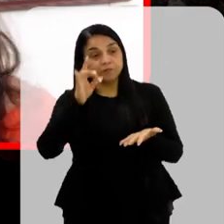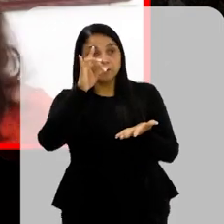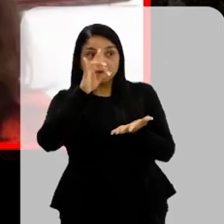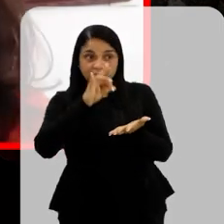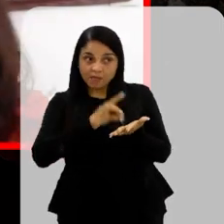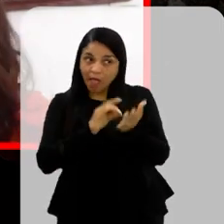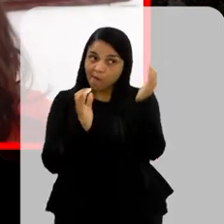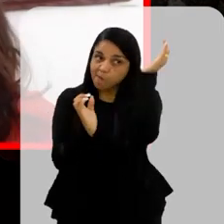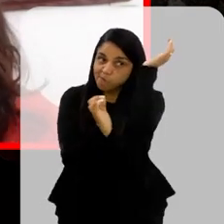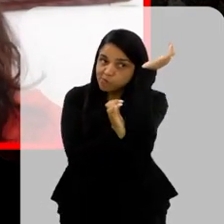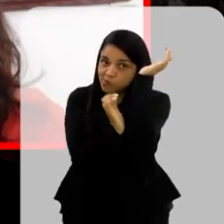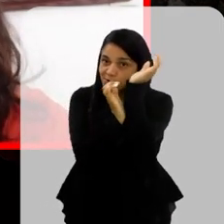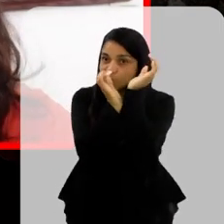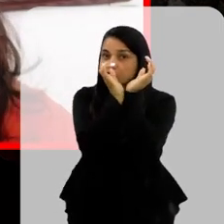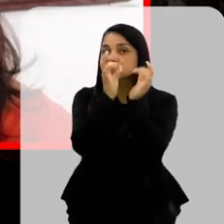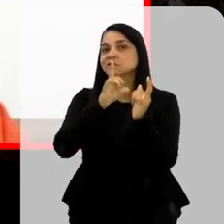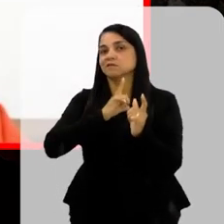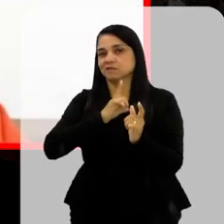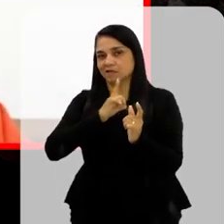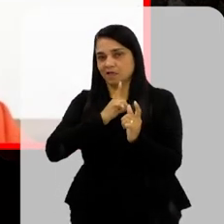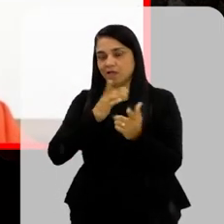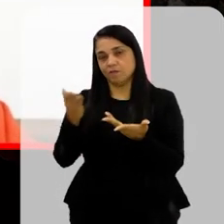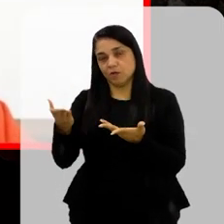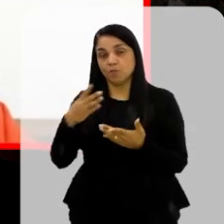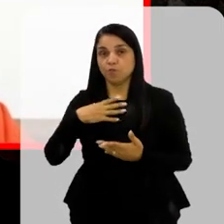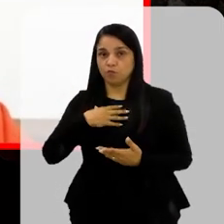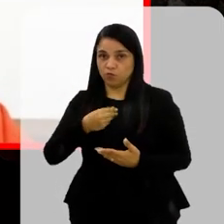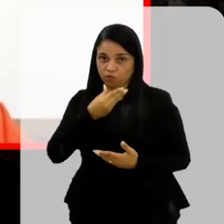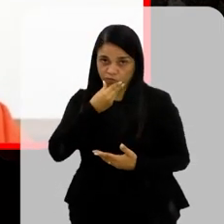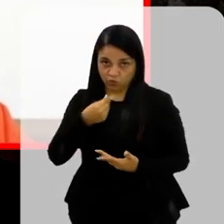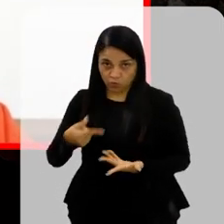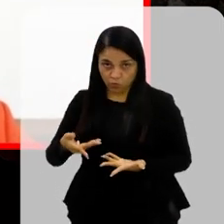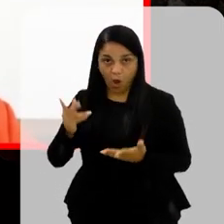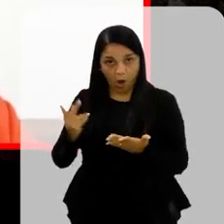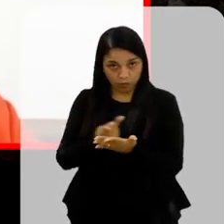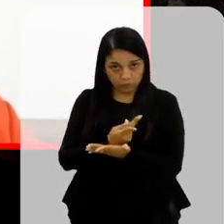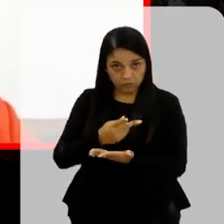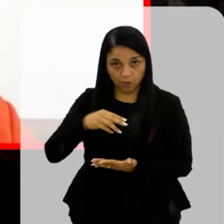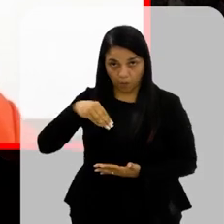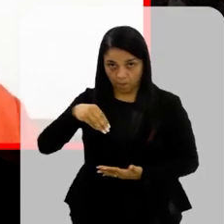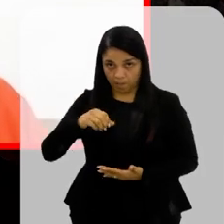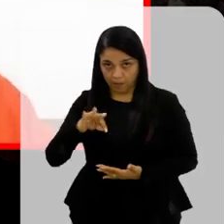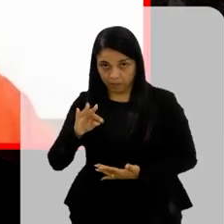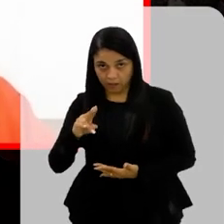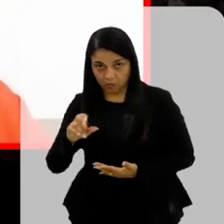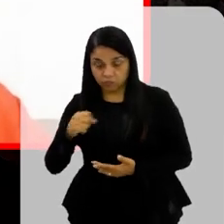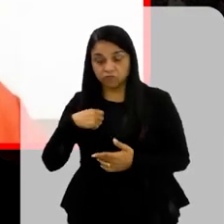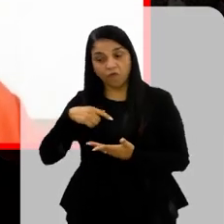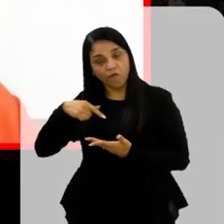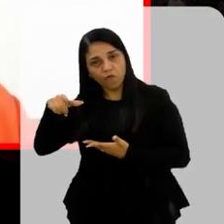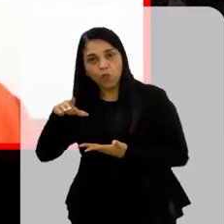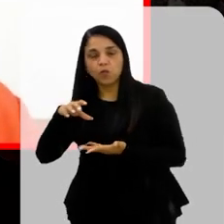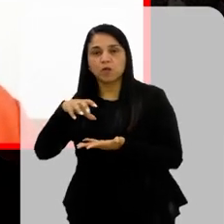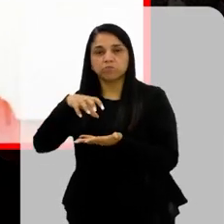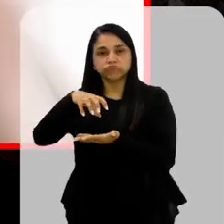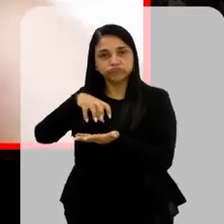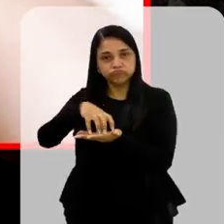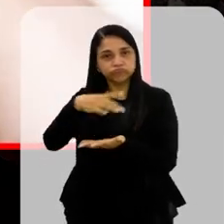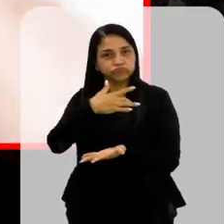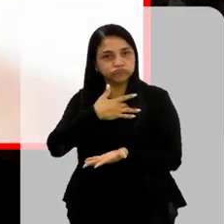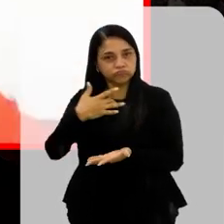Existe muita burocracia Nesse episódio Por exemplo Que aconteceu com o Matheus Eu fui até a unidade de saúde Que